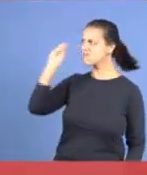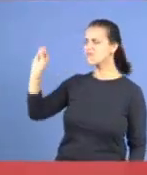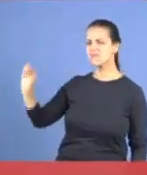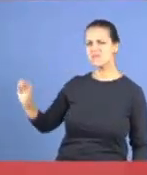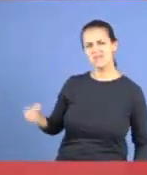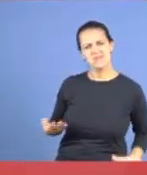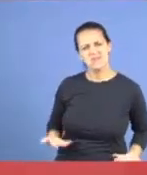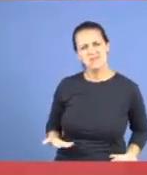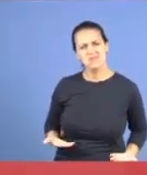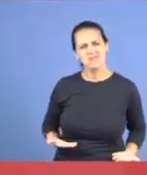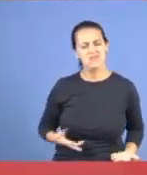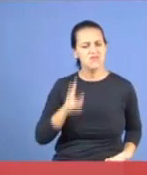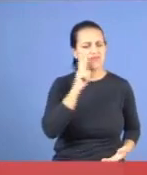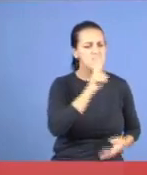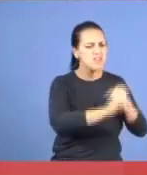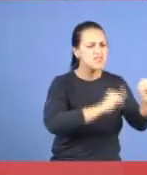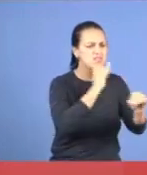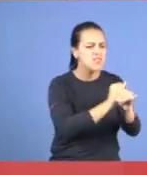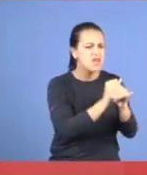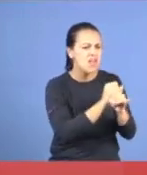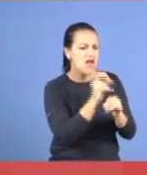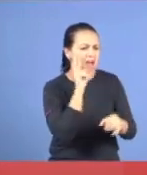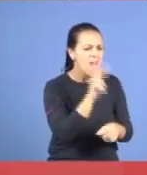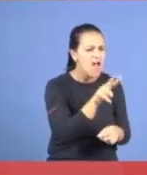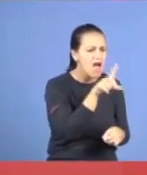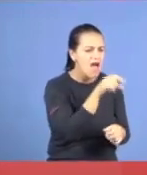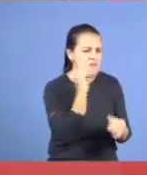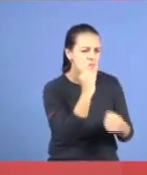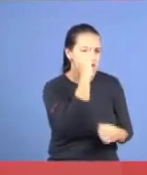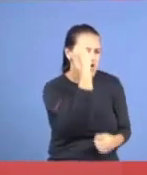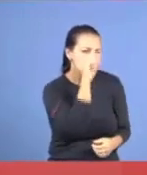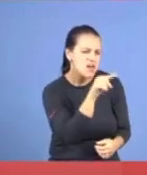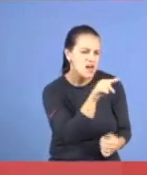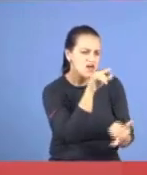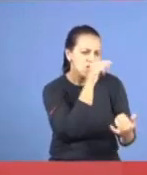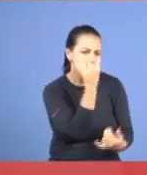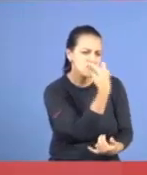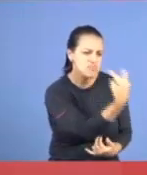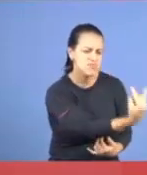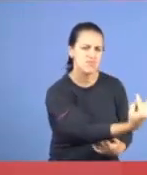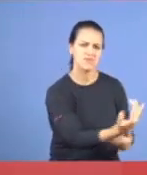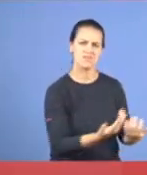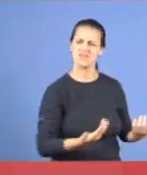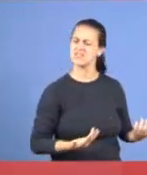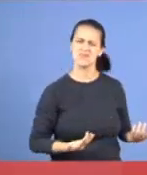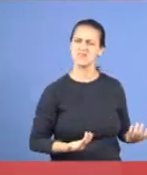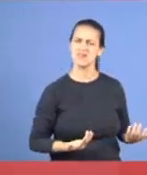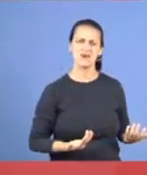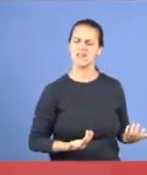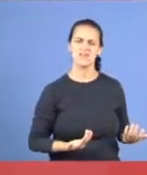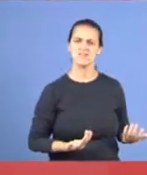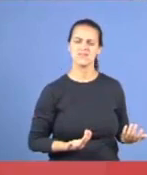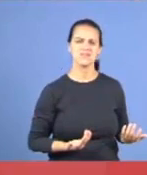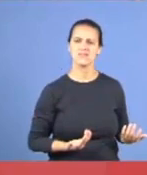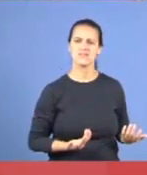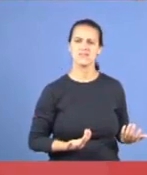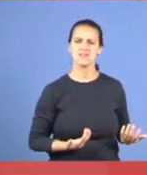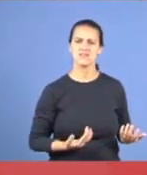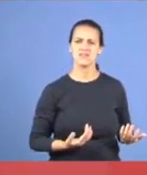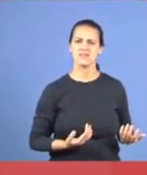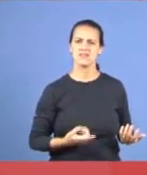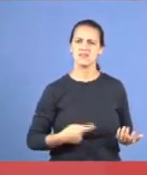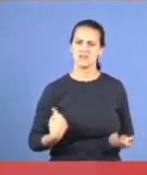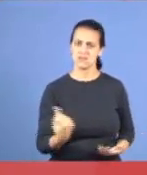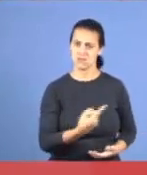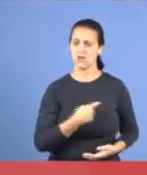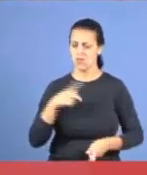botou lá, uma informação doida, lá que botou, não é assim, o nosso povo, meus irmãos,